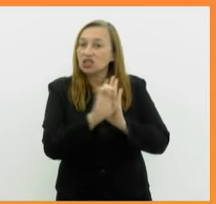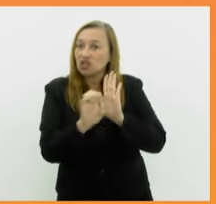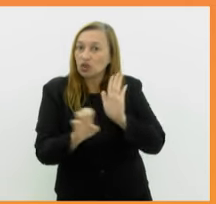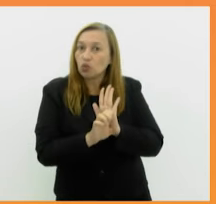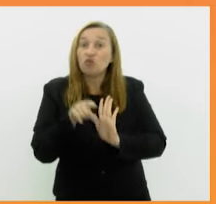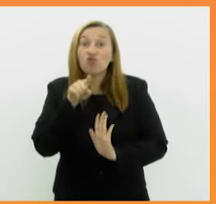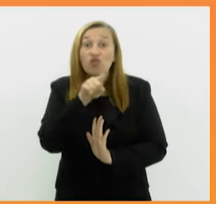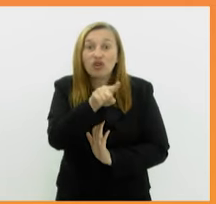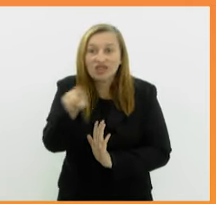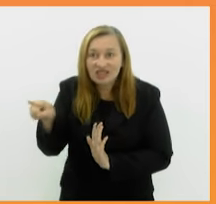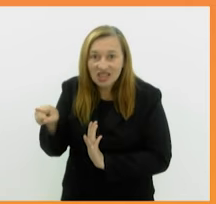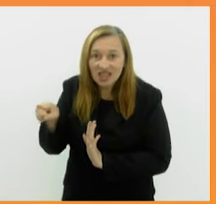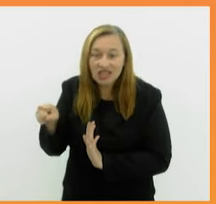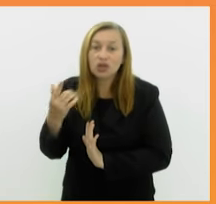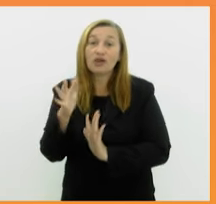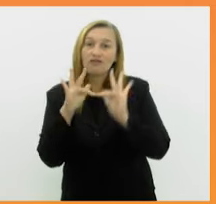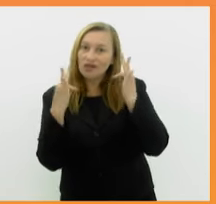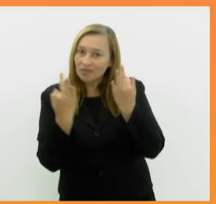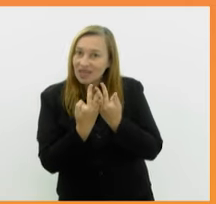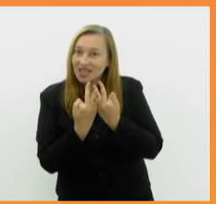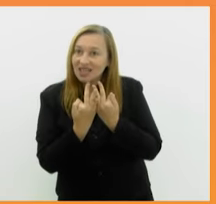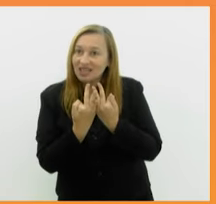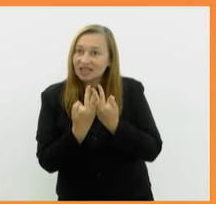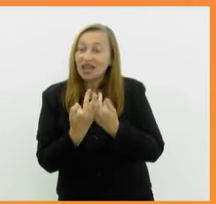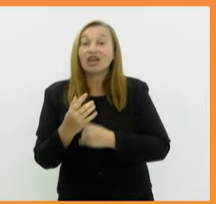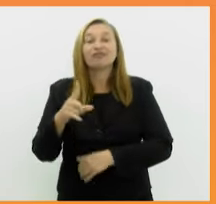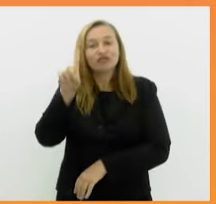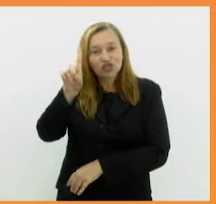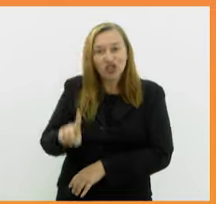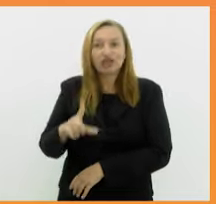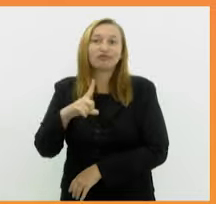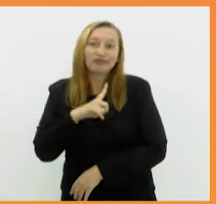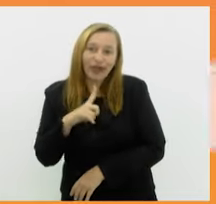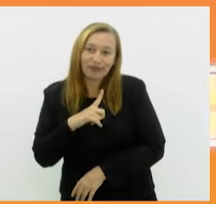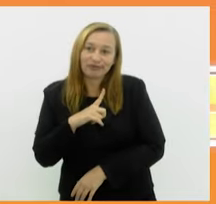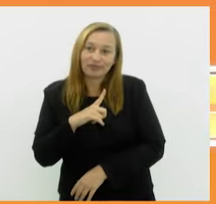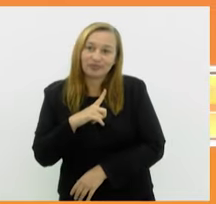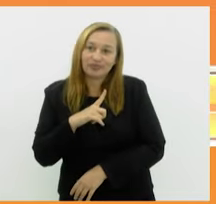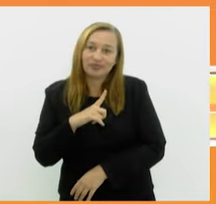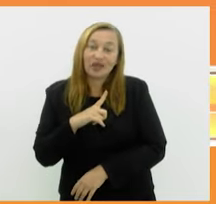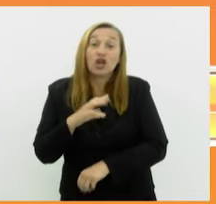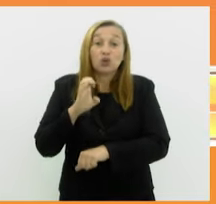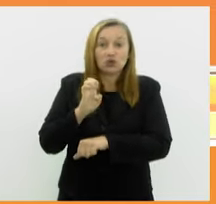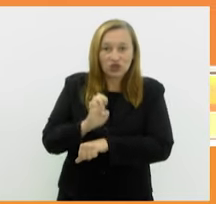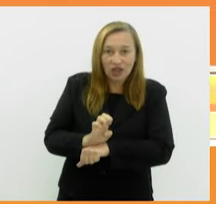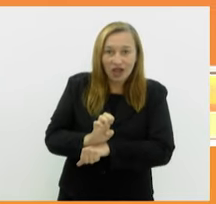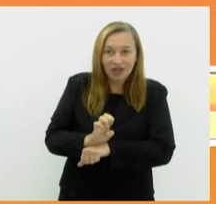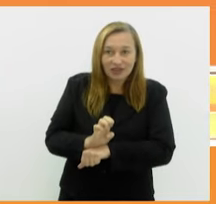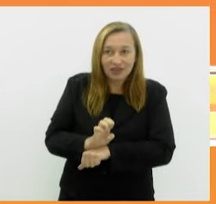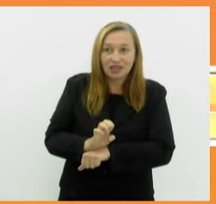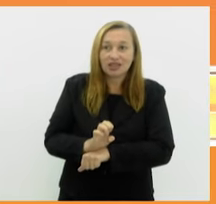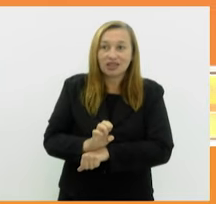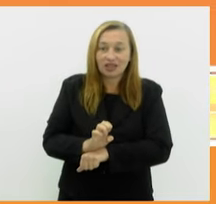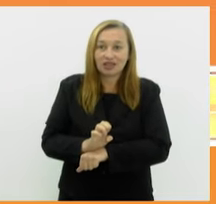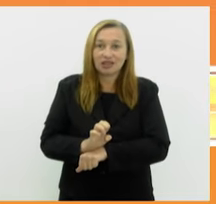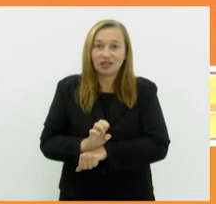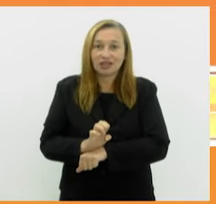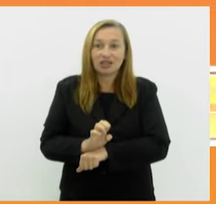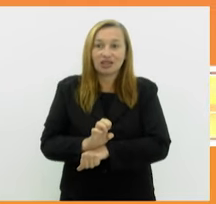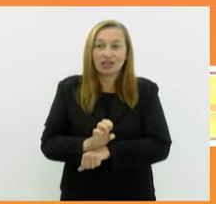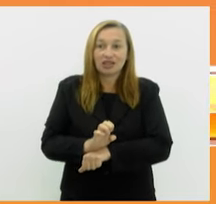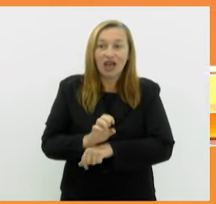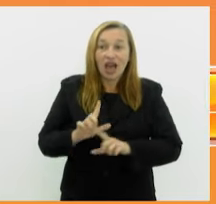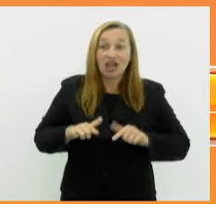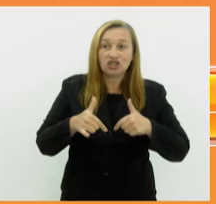vocês e seus familiares têm seus direitos garantidos. E o Estado, seus deveres estabelecidos.